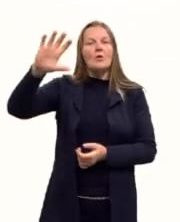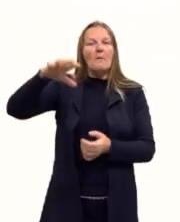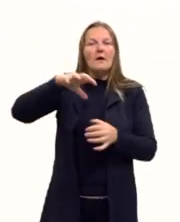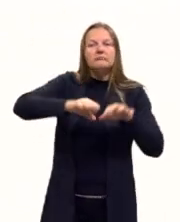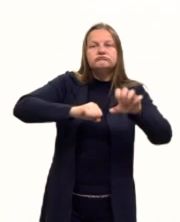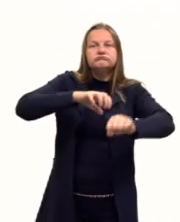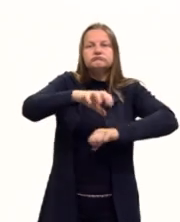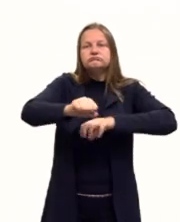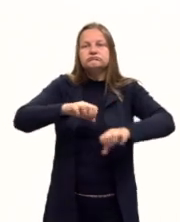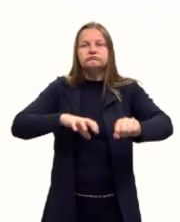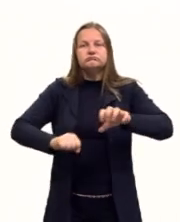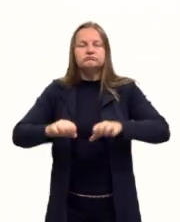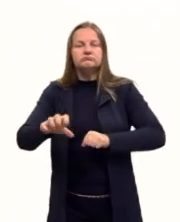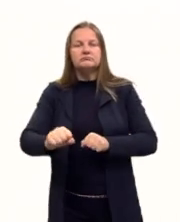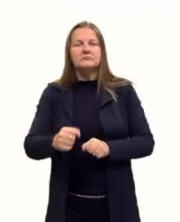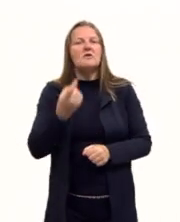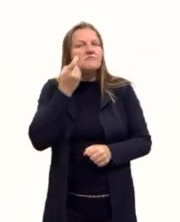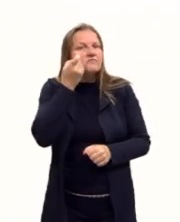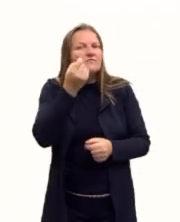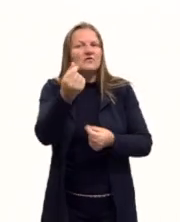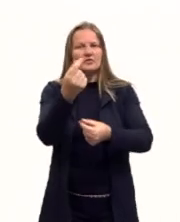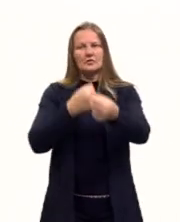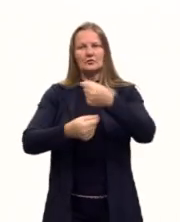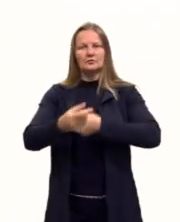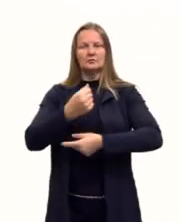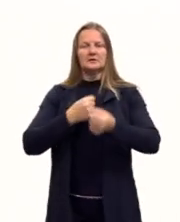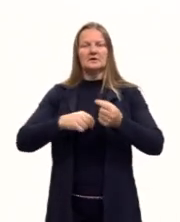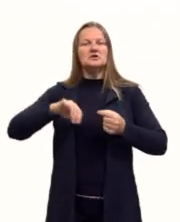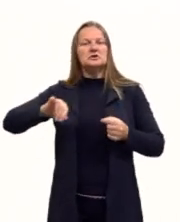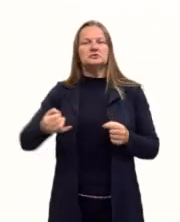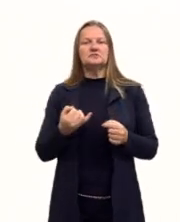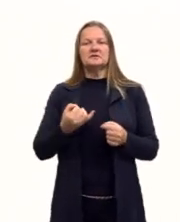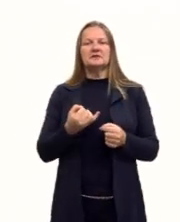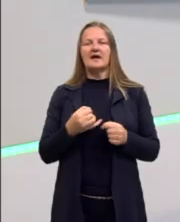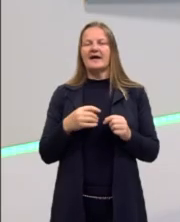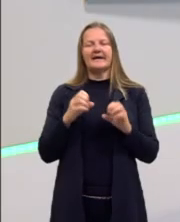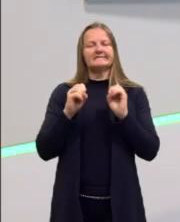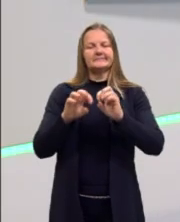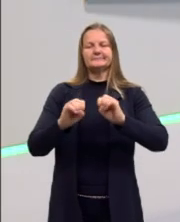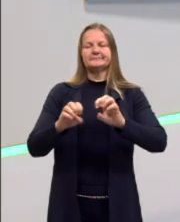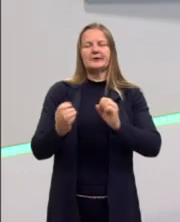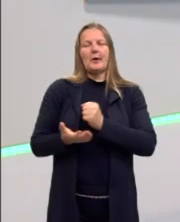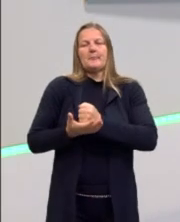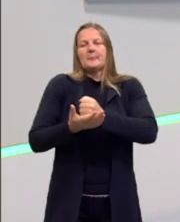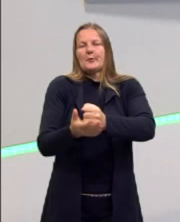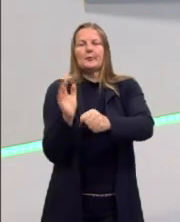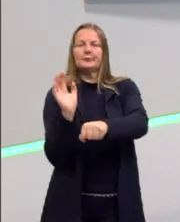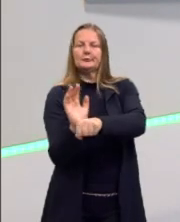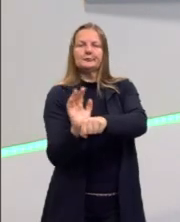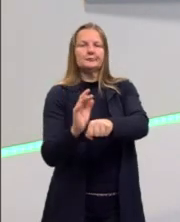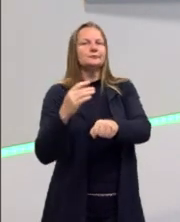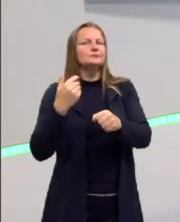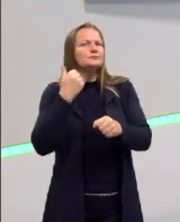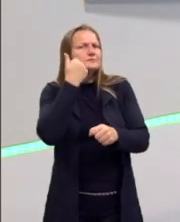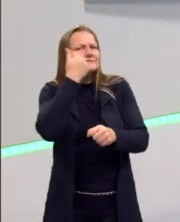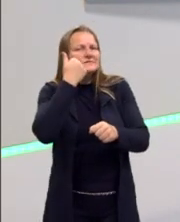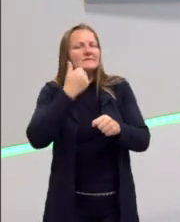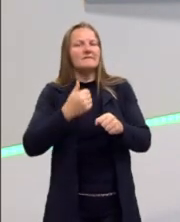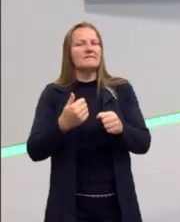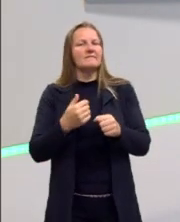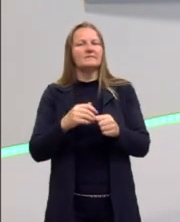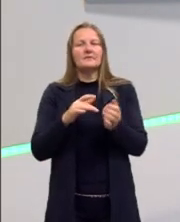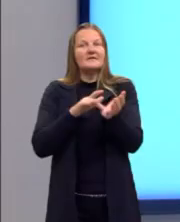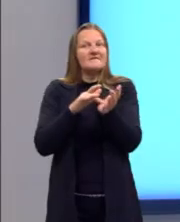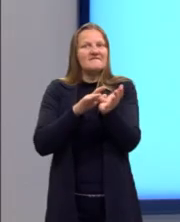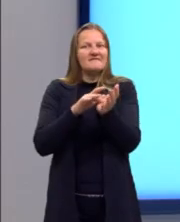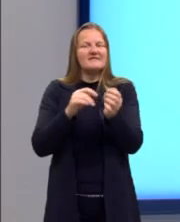né? E aí, para garantir os seus interesses econômicos. A desculpa era de levar a civilização e ajudar. A verdade é que eles queriam matéria